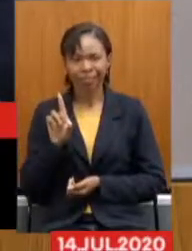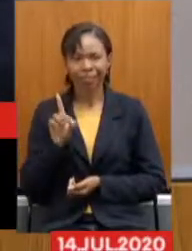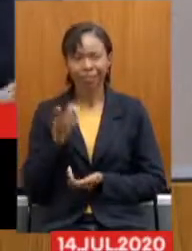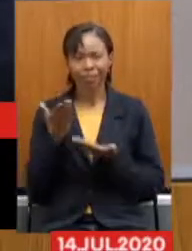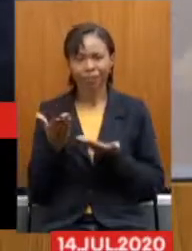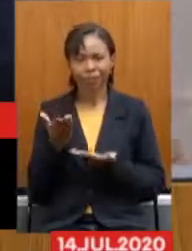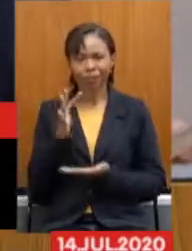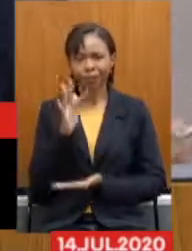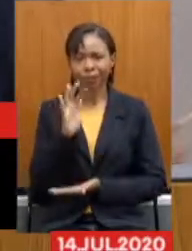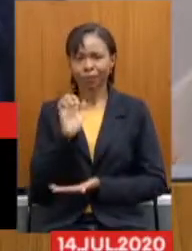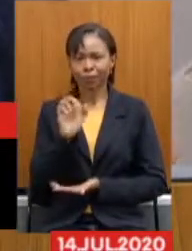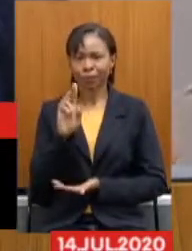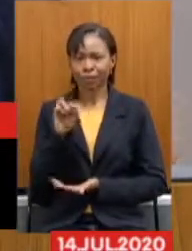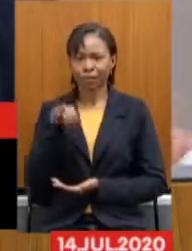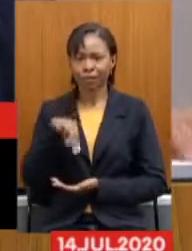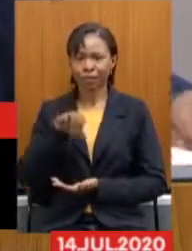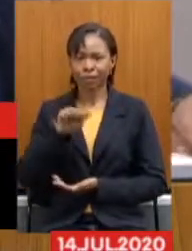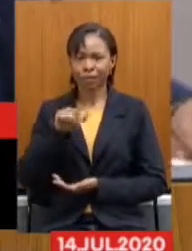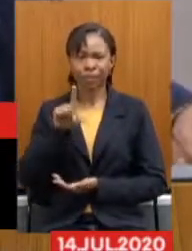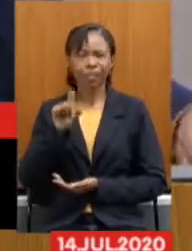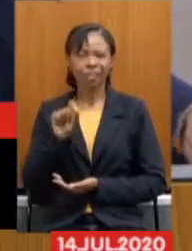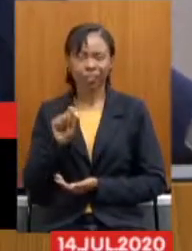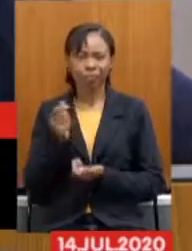Fernando. com palavra.